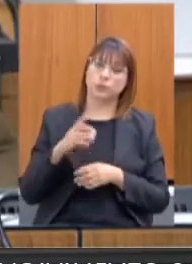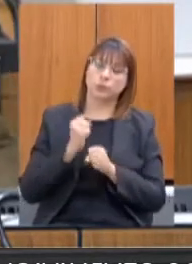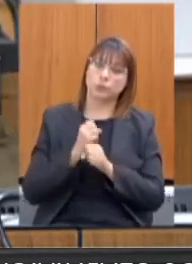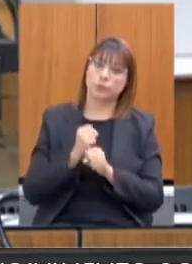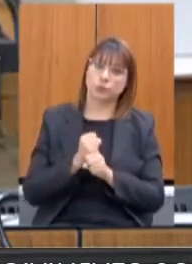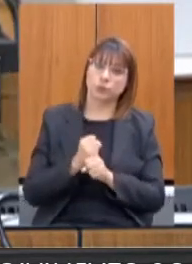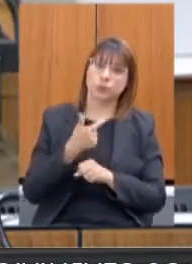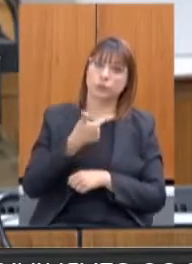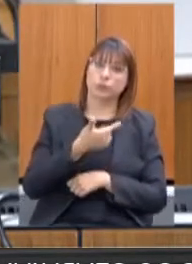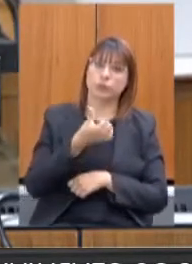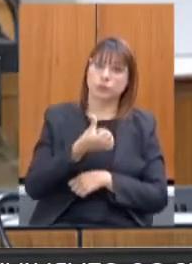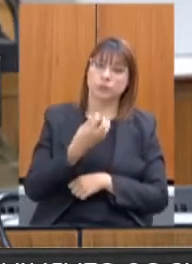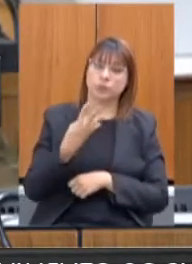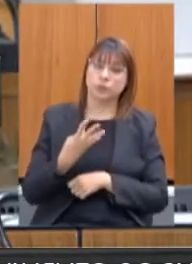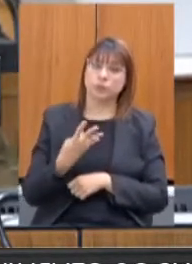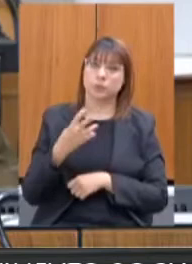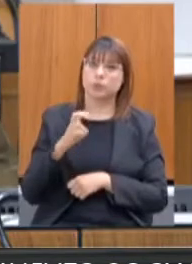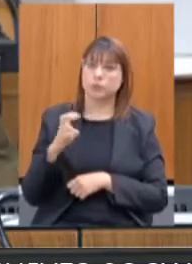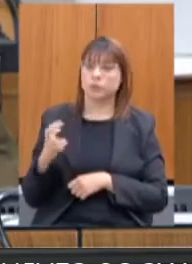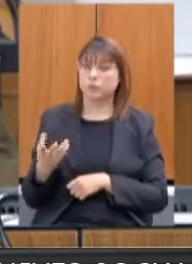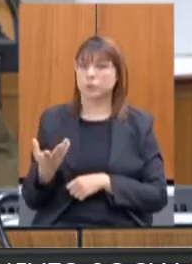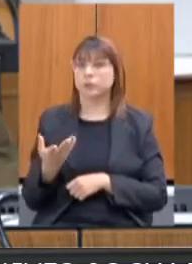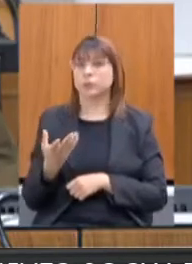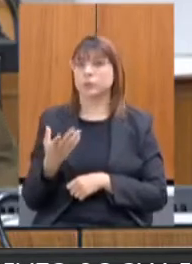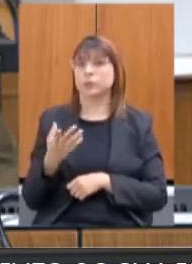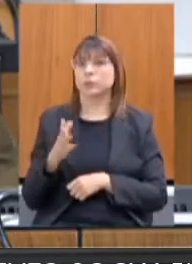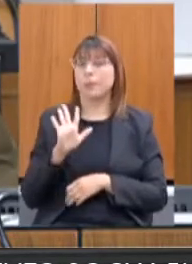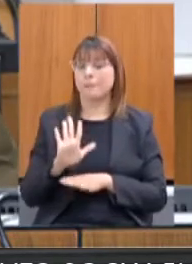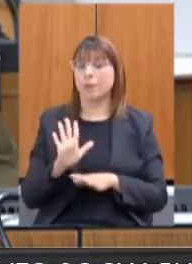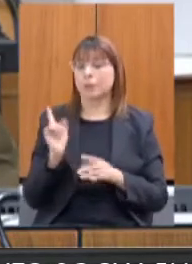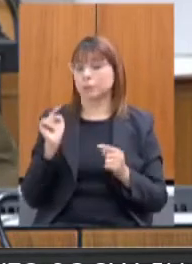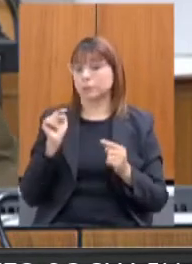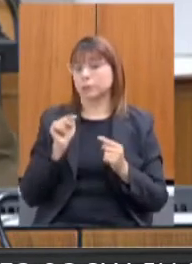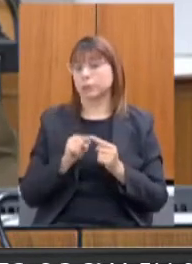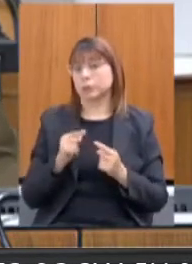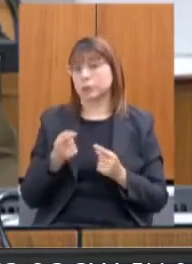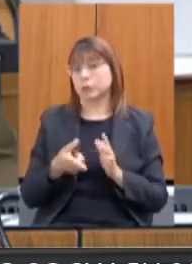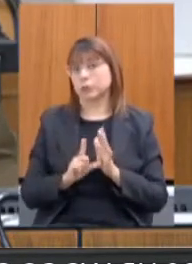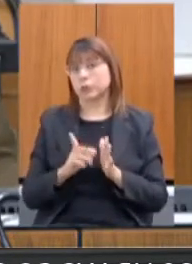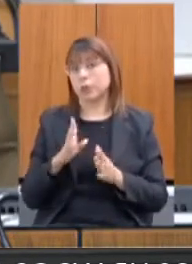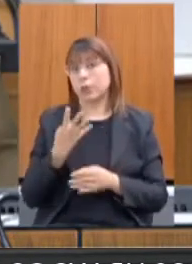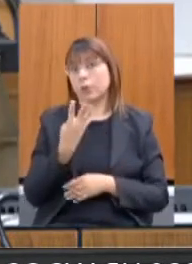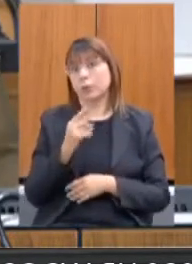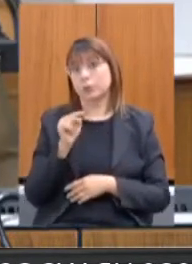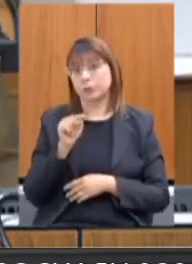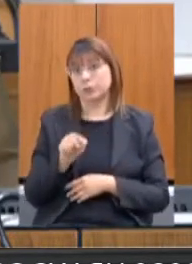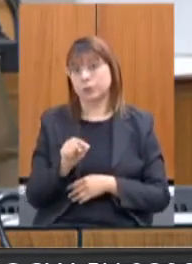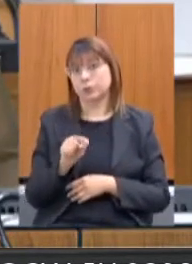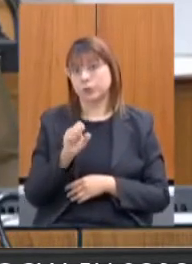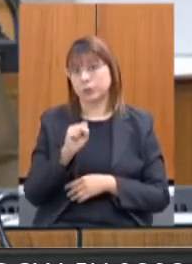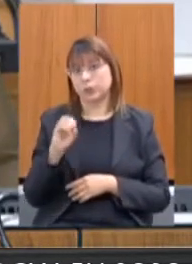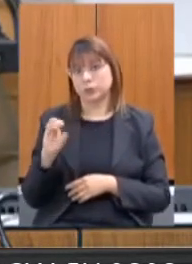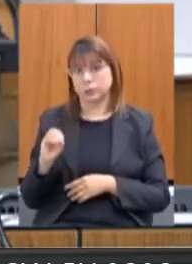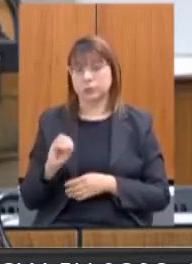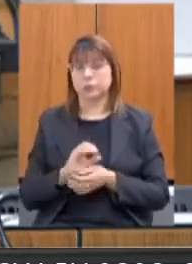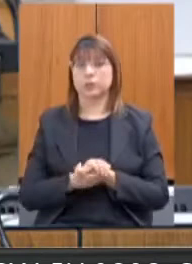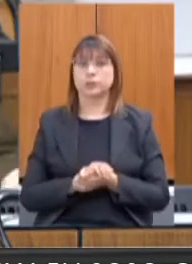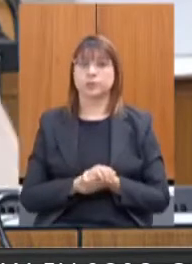.485 procedimentos com uma meta de 4.800 procedimentos.